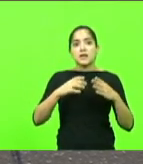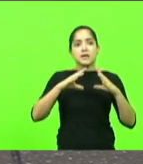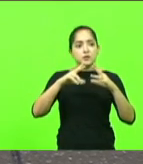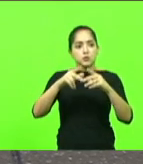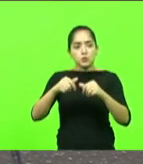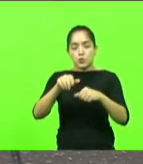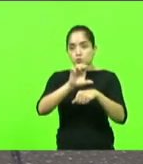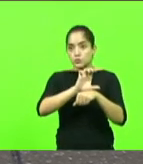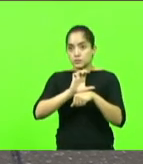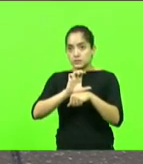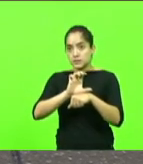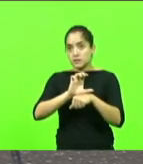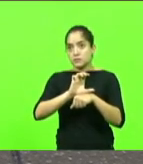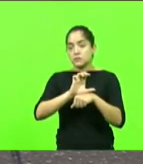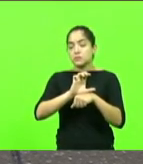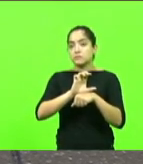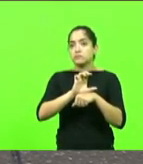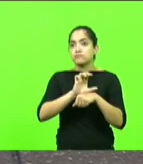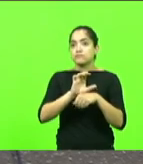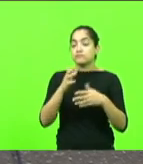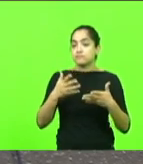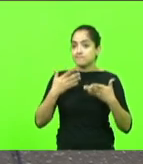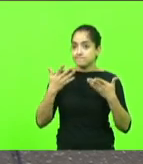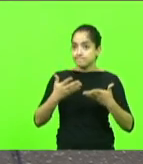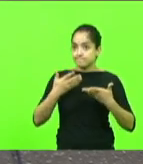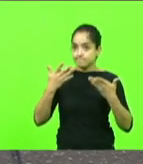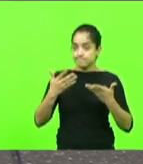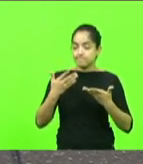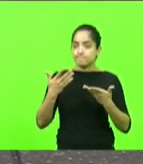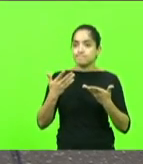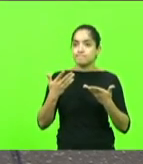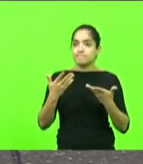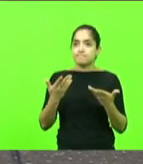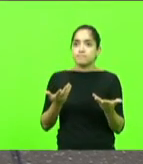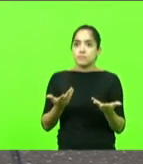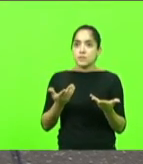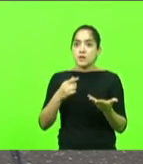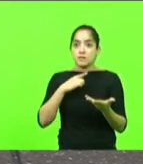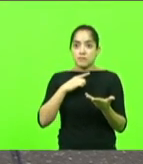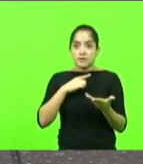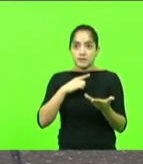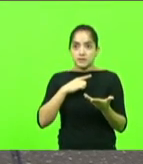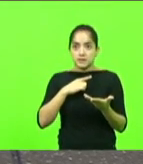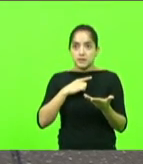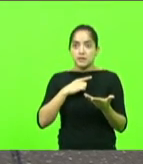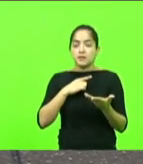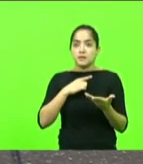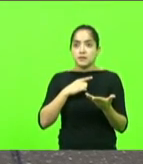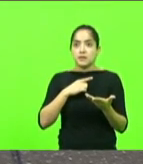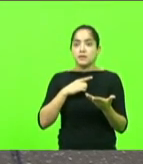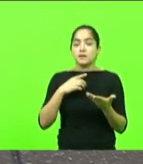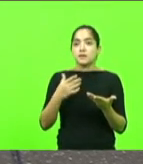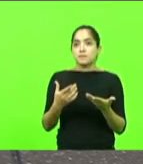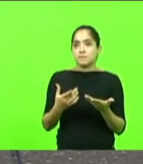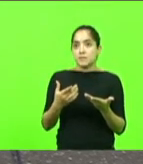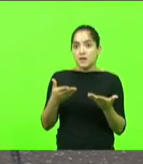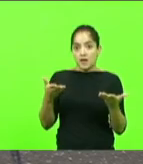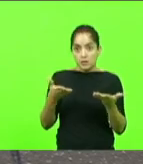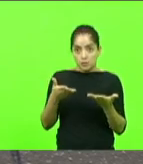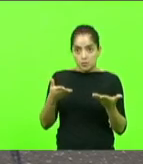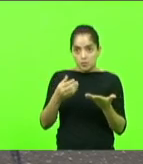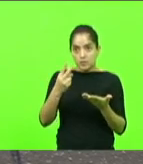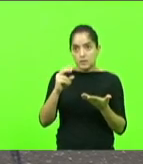realmente muito contente porque essa linha terá autorização por parte da Ares, que ainda esse ano